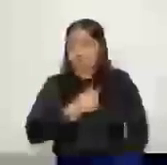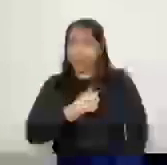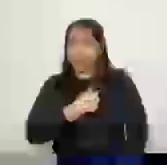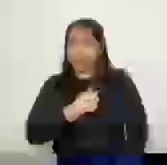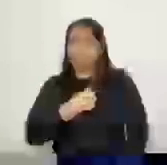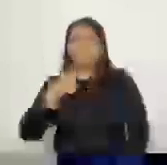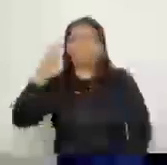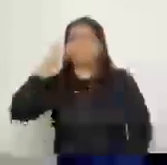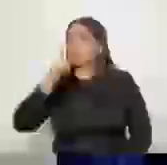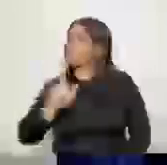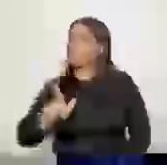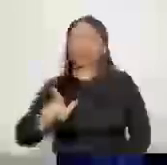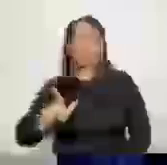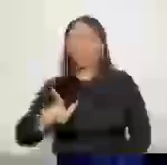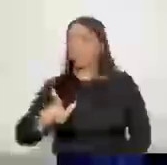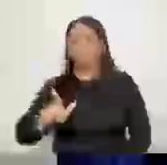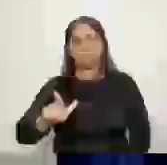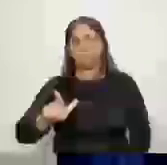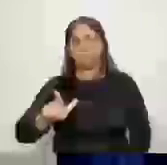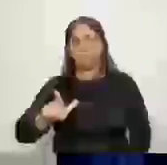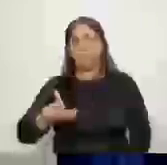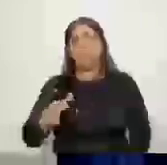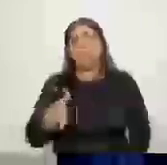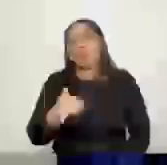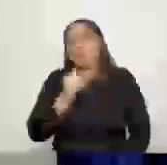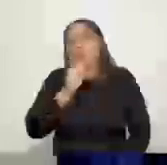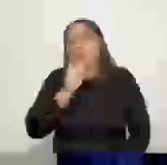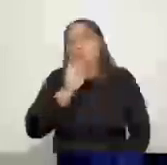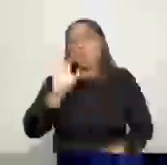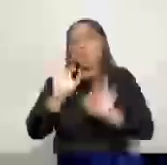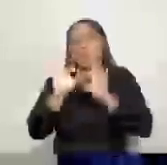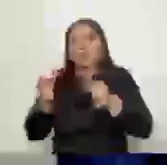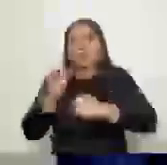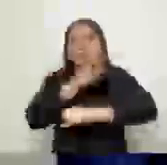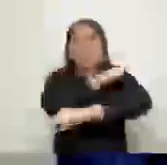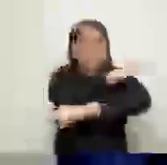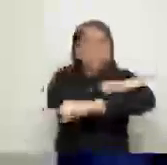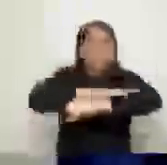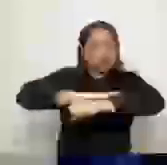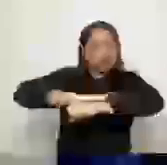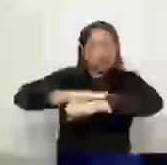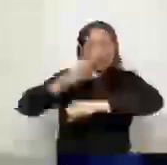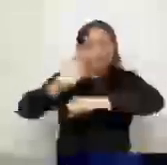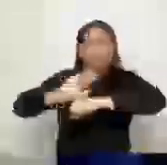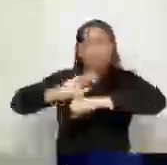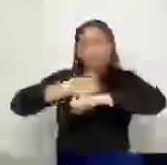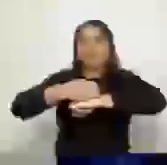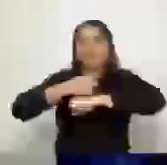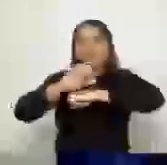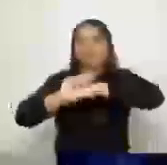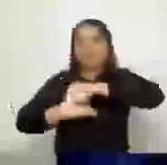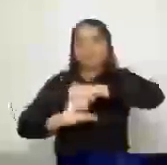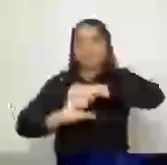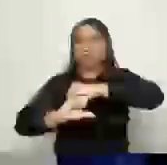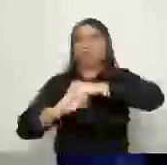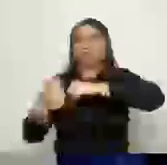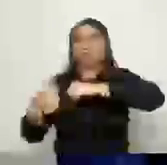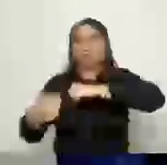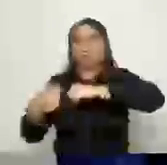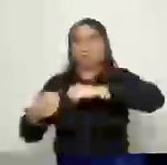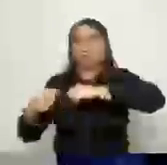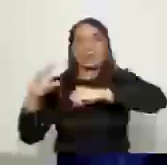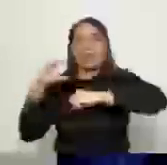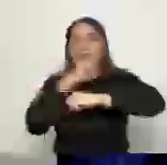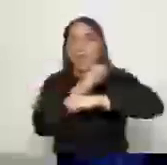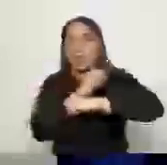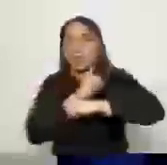acontecer, porque vocês vão aprender agora que tudo existe uma programação, uma forma de indicação, e é isso